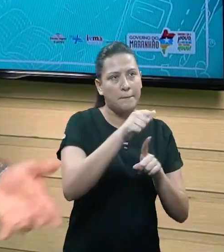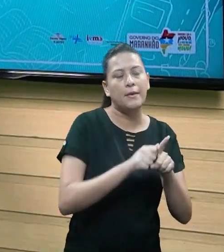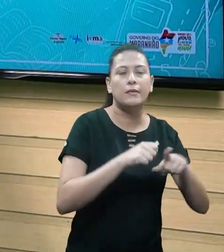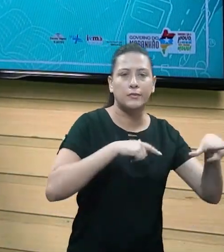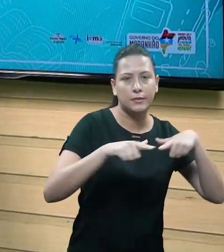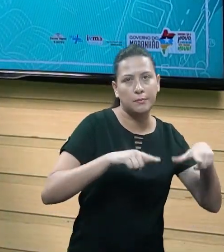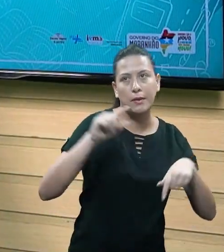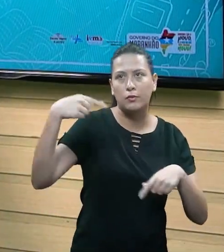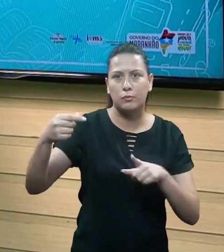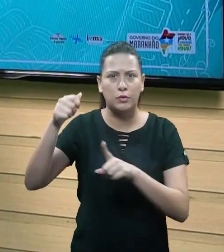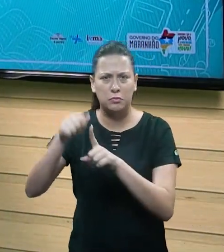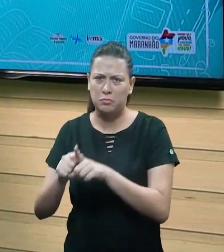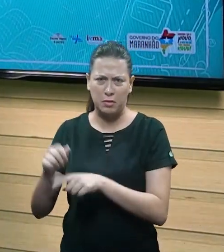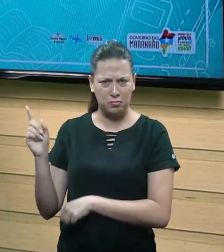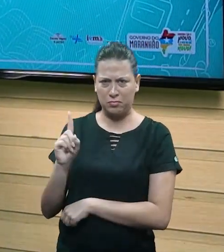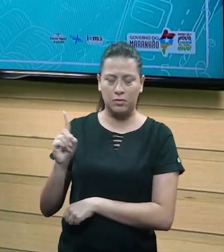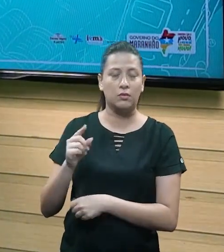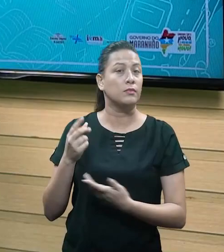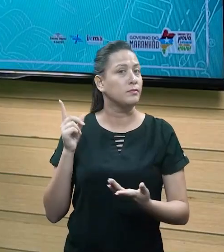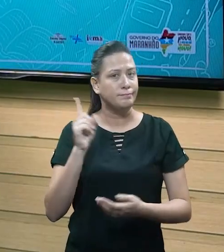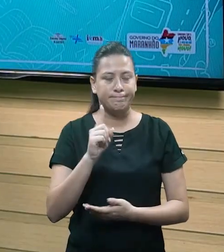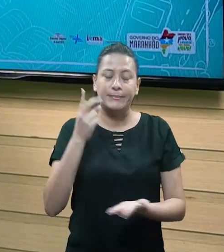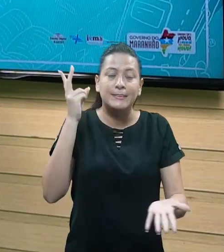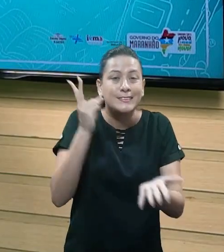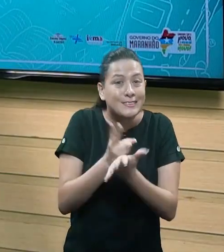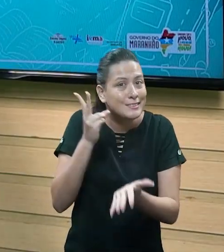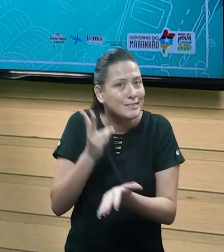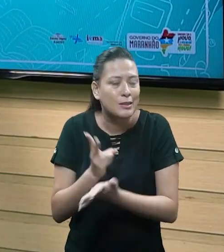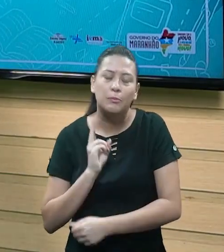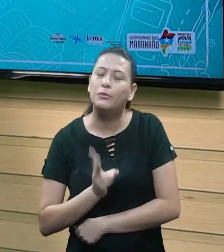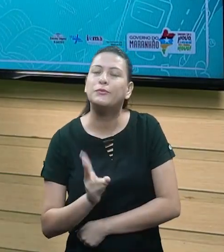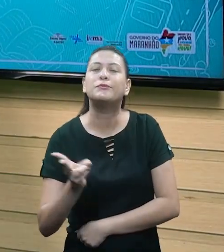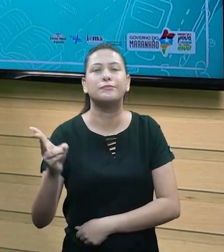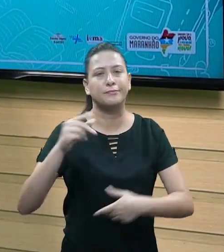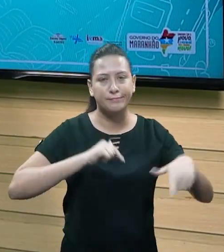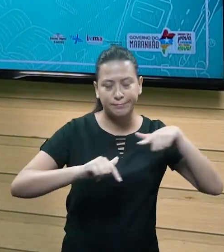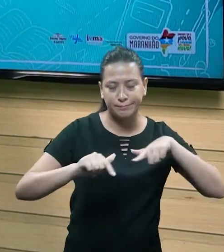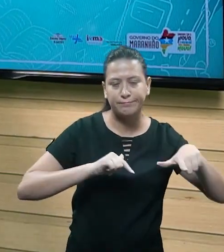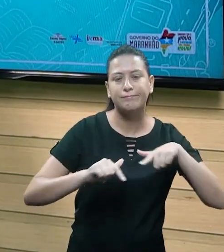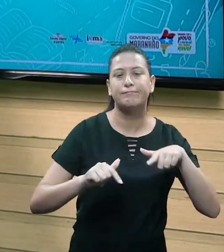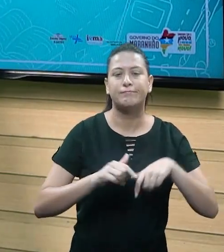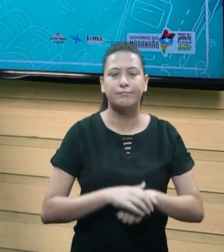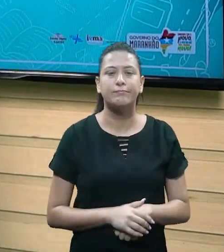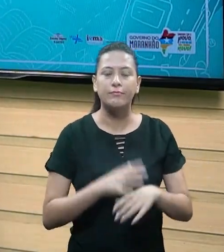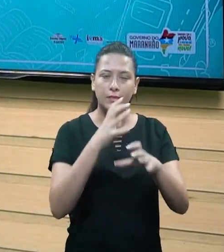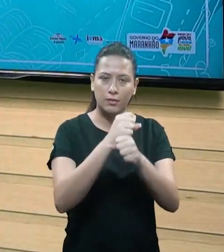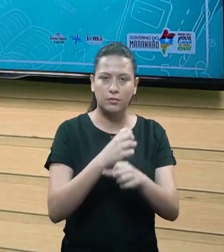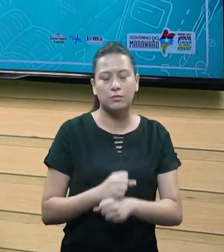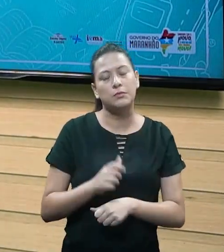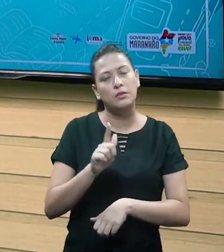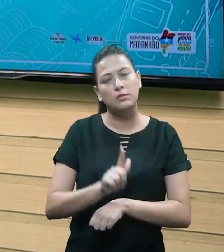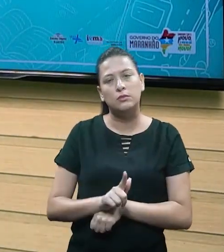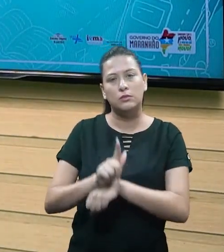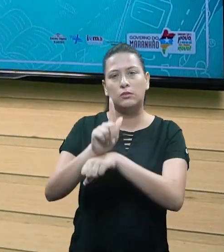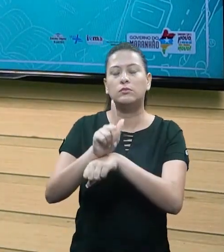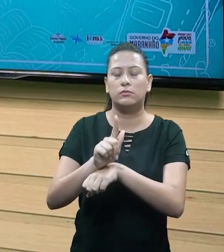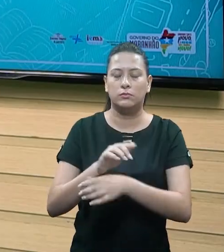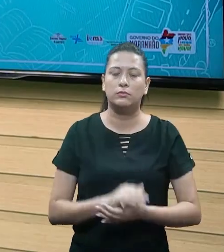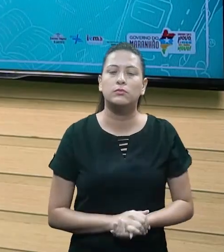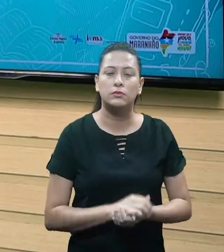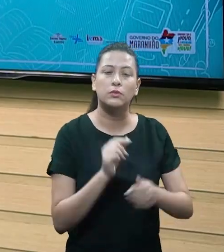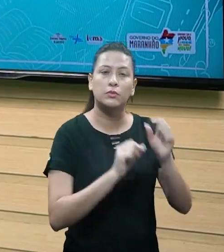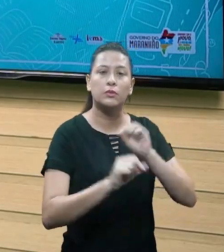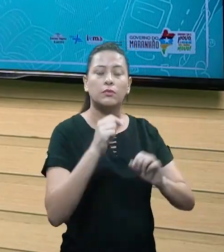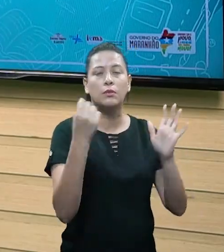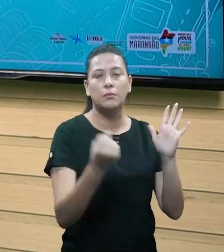e próximo mês eu não faço. Não, tem que ser contínuo esse trabalho. Então a contabilidade, ela faz a gestão do seu objeto, que é